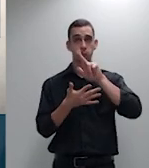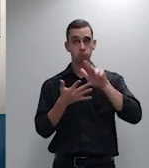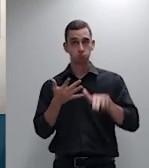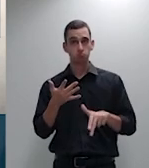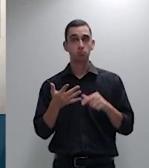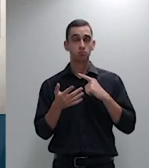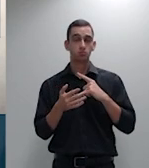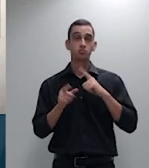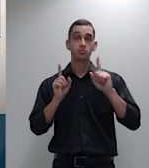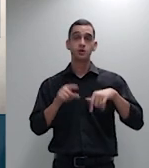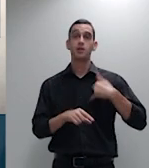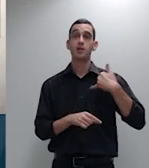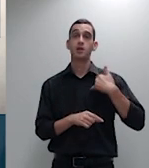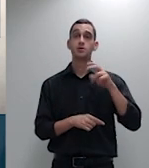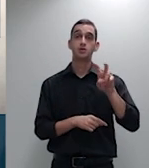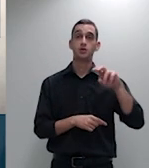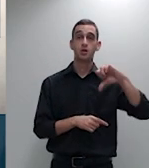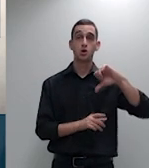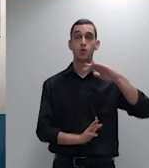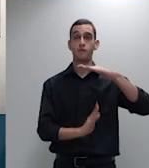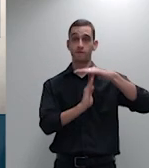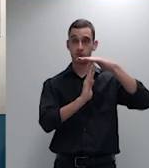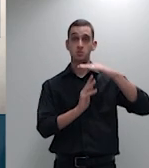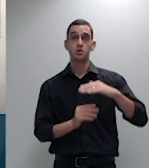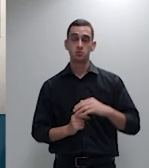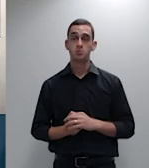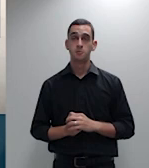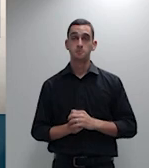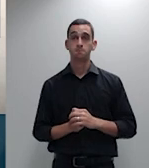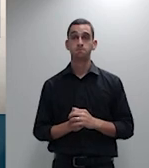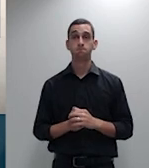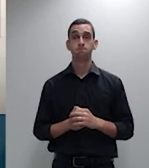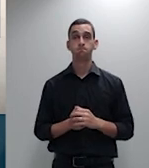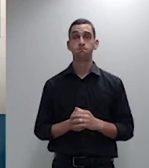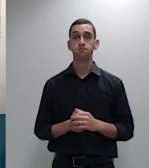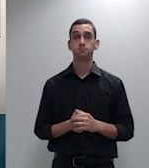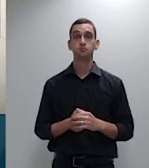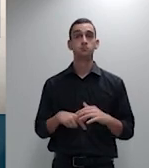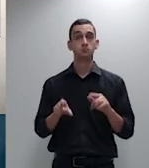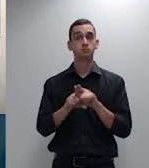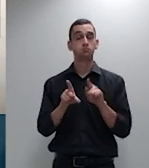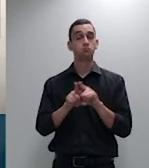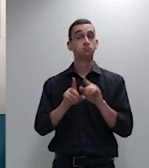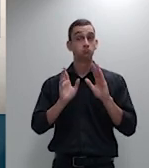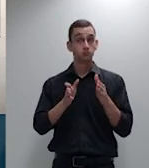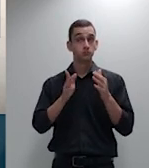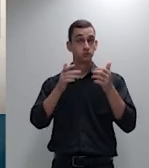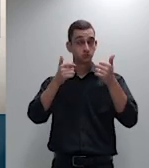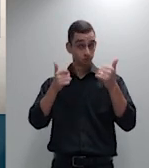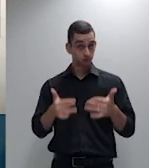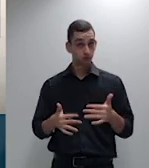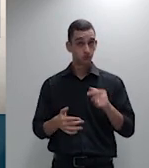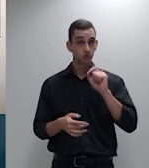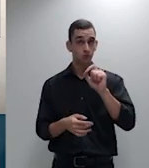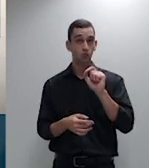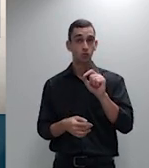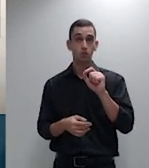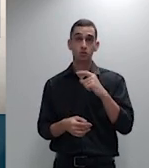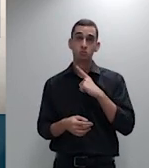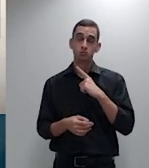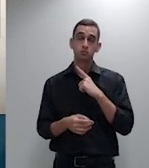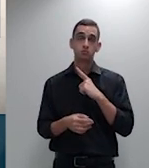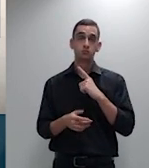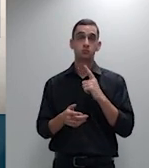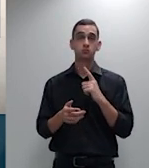é pertinente foi dito ainda que há um componente hermético não há componente